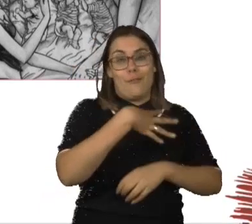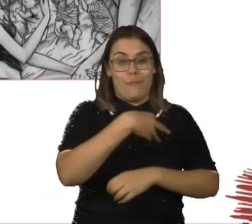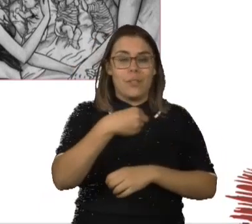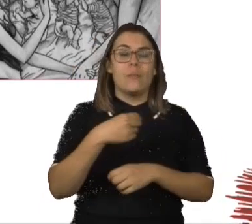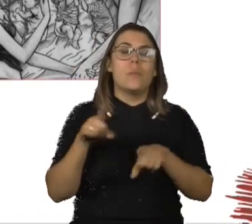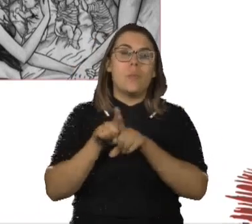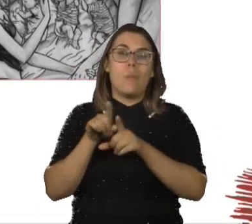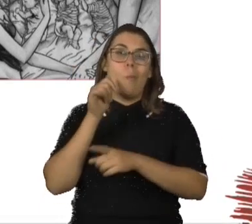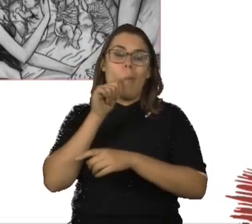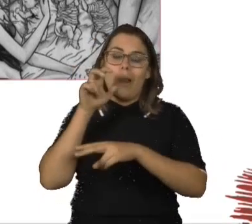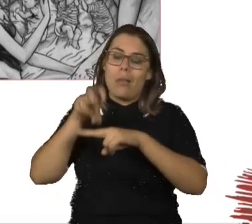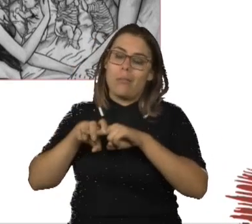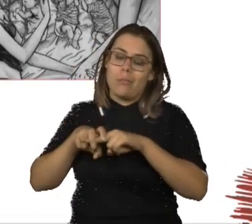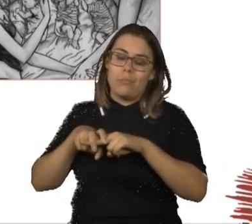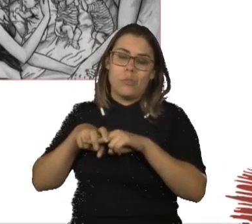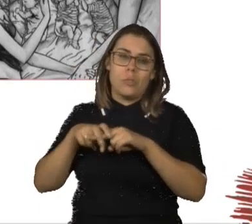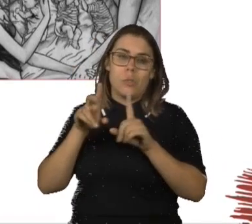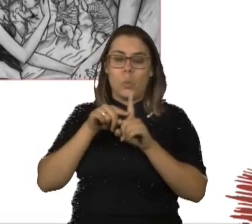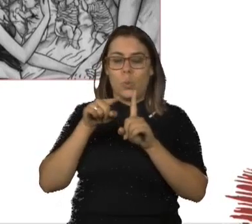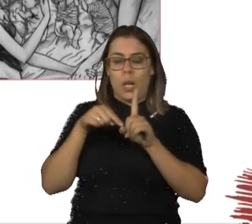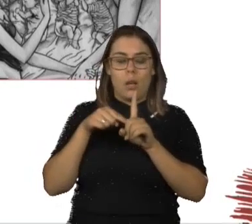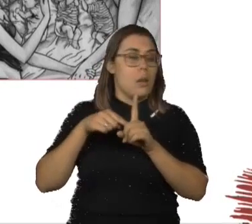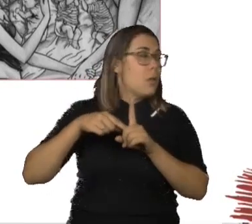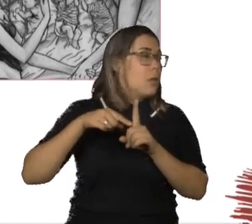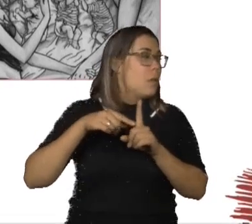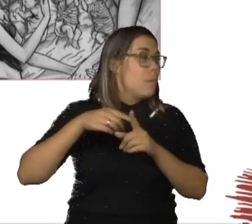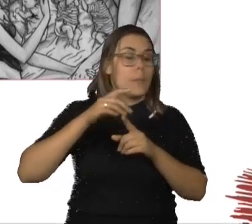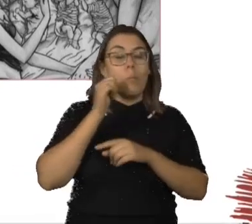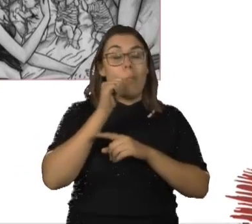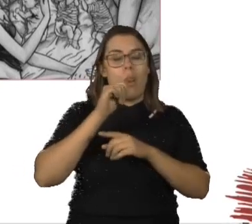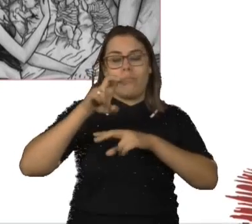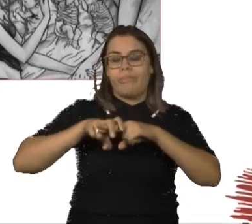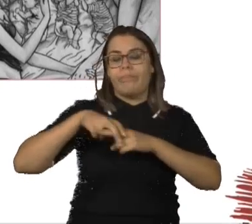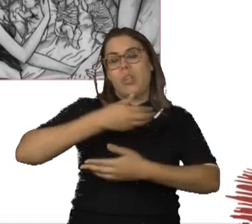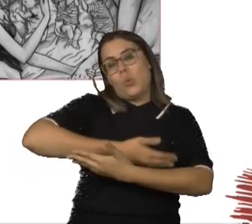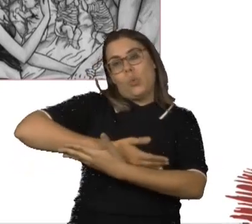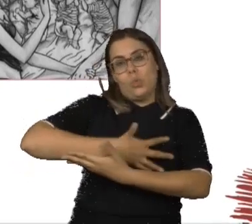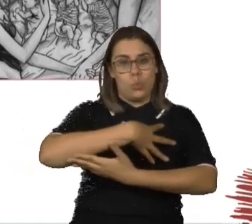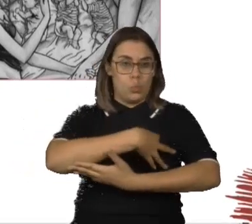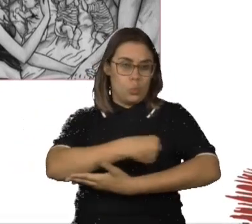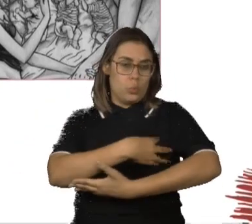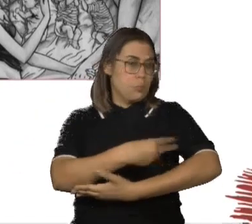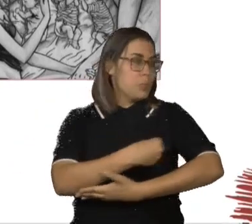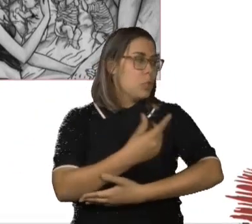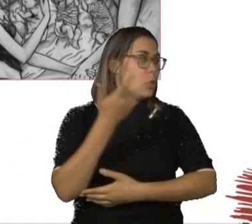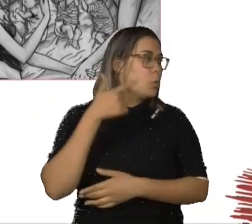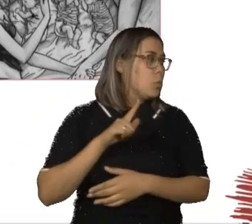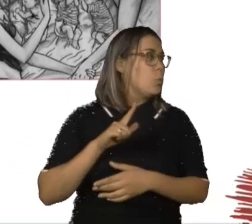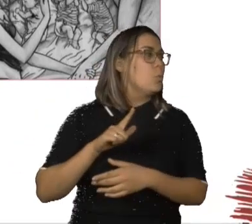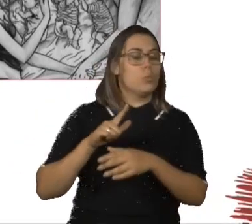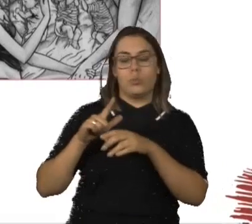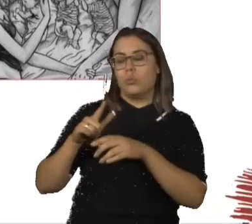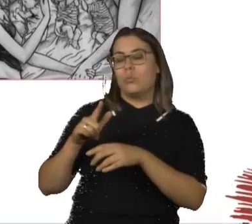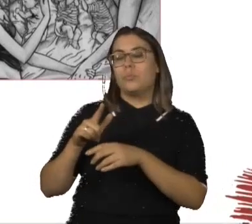e uma foto, um desenho preto e branco com um casal deitado na cama e três bebês